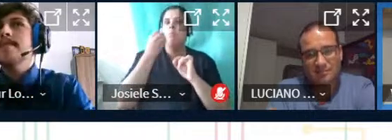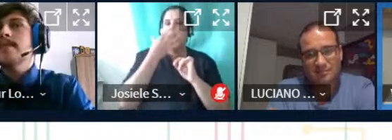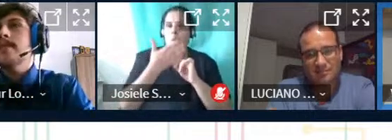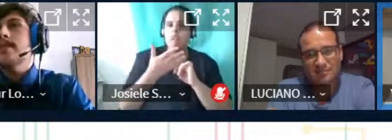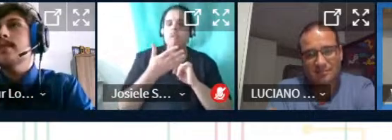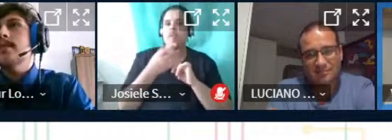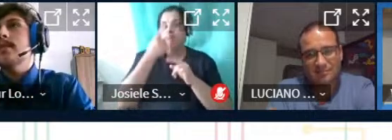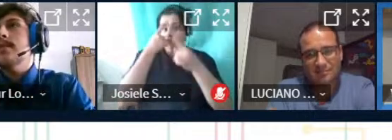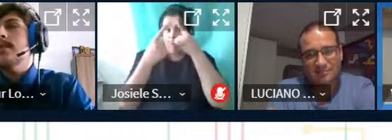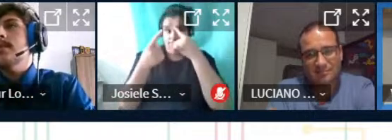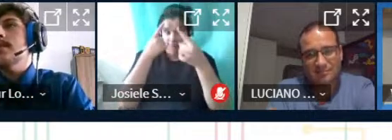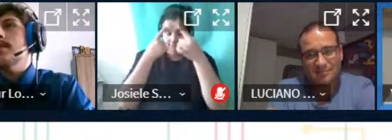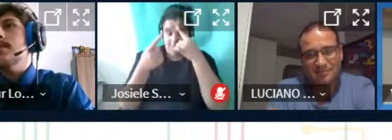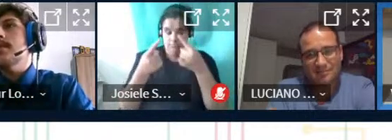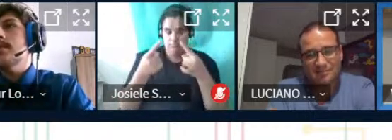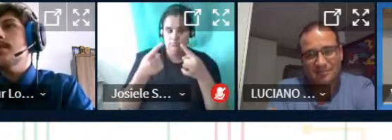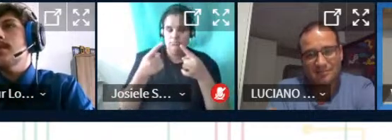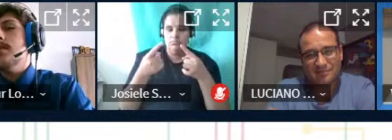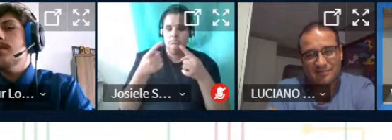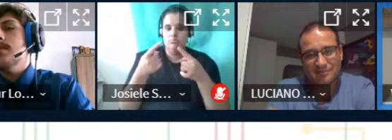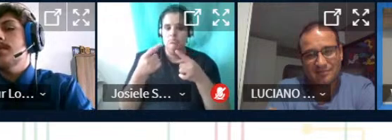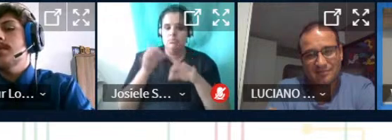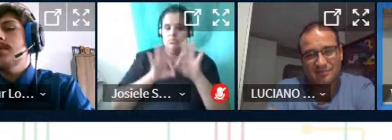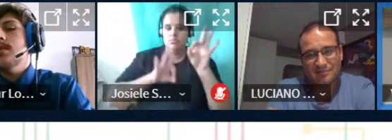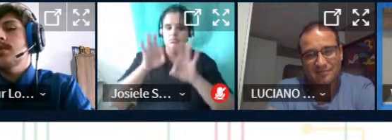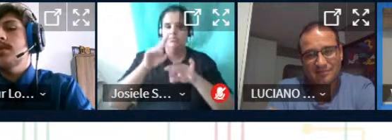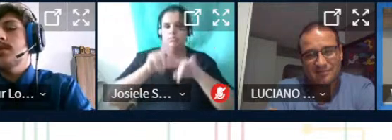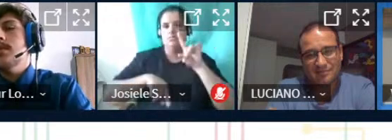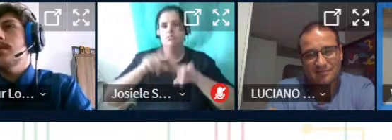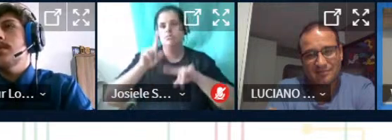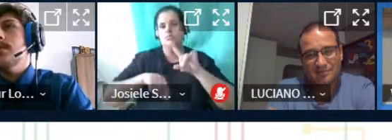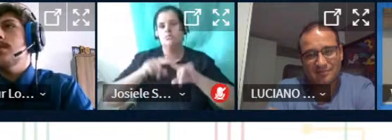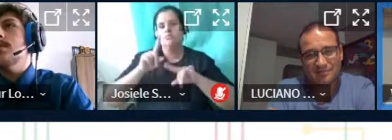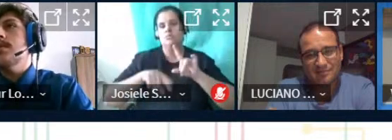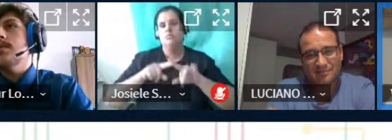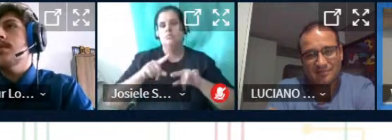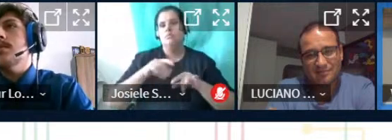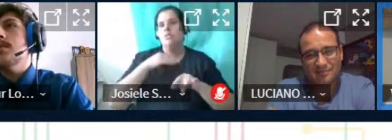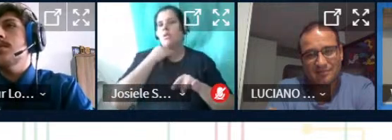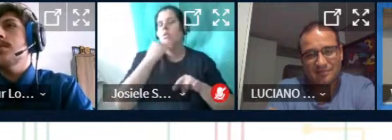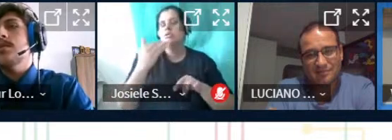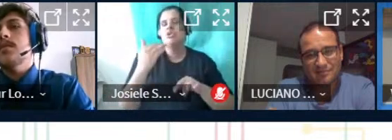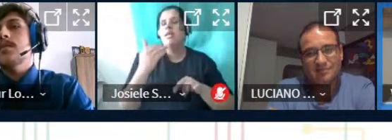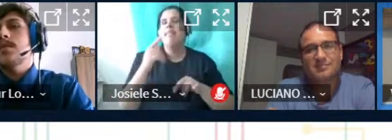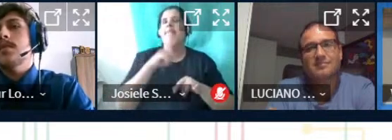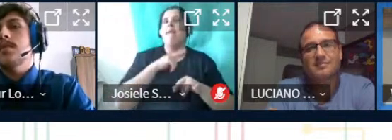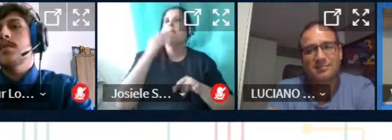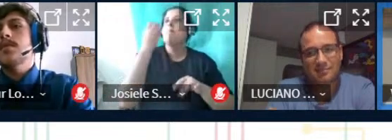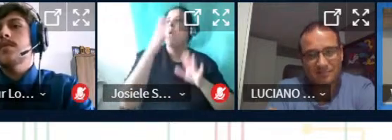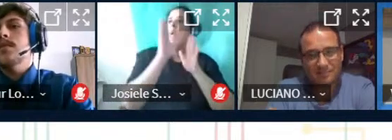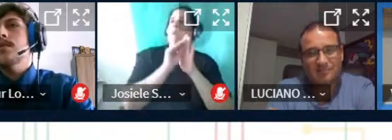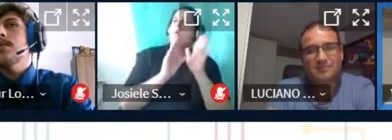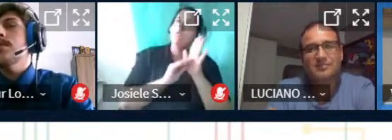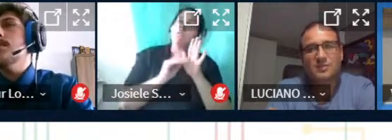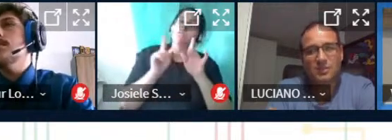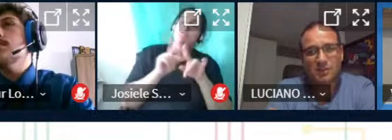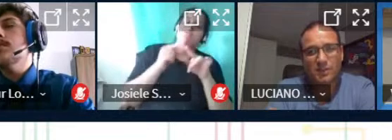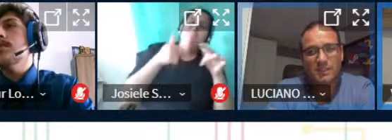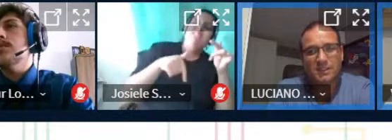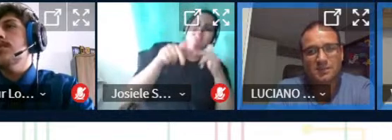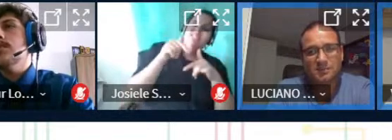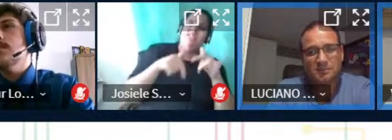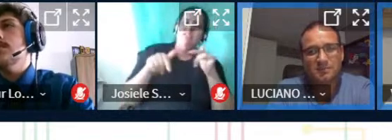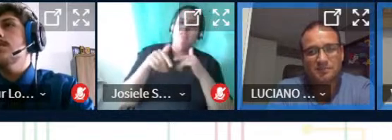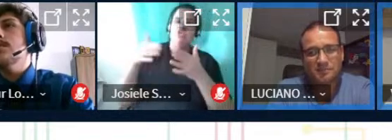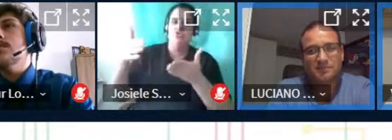criativos nessa sistematização do material né porque isso que o Luciano está falando não adianta só ter um bom conteúdo a gente está trabalhando com muitas vezes